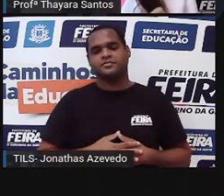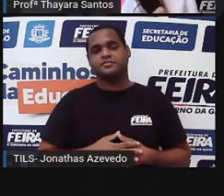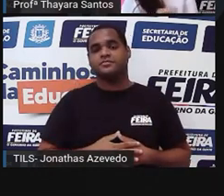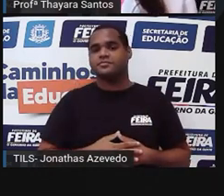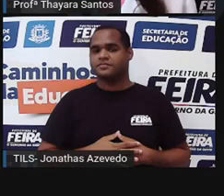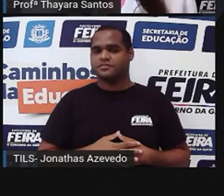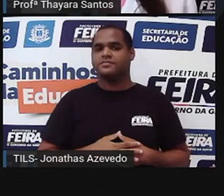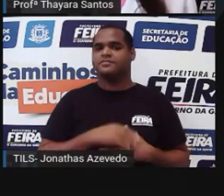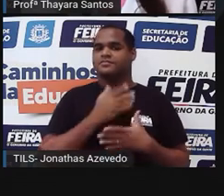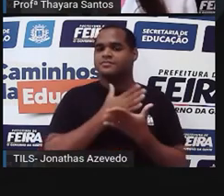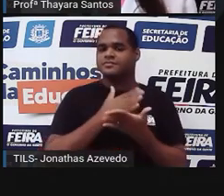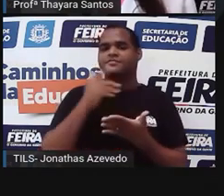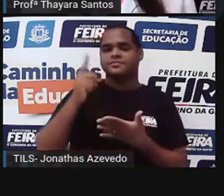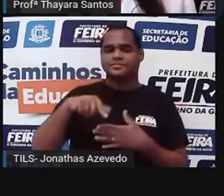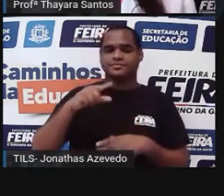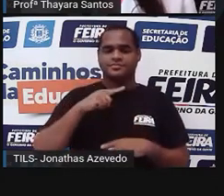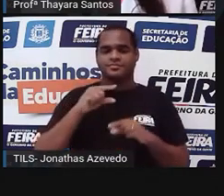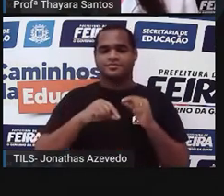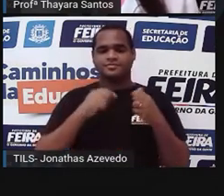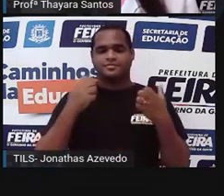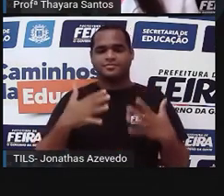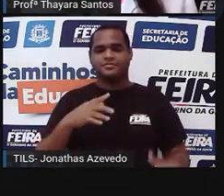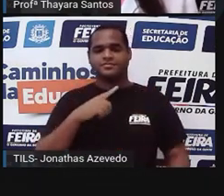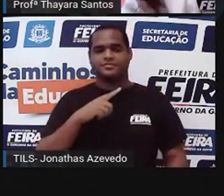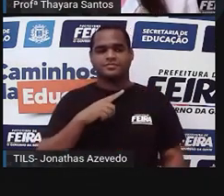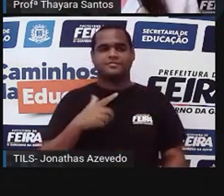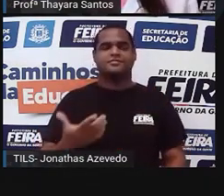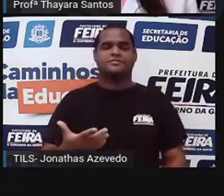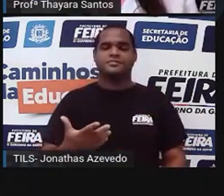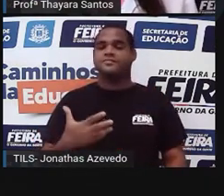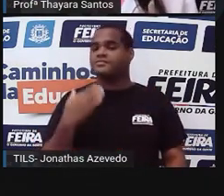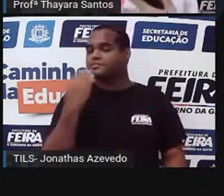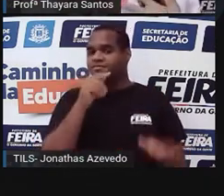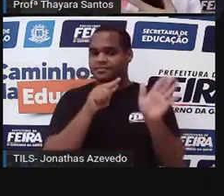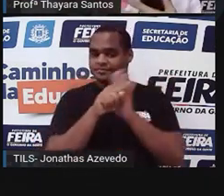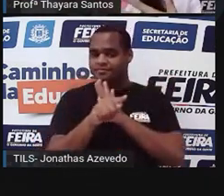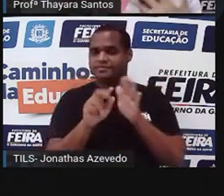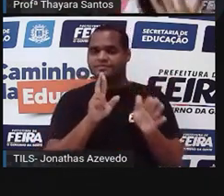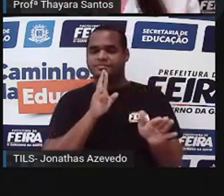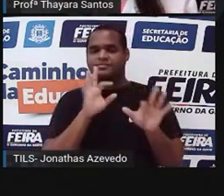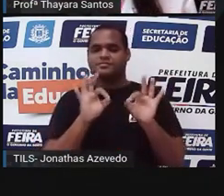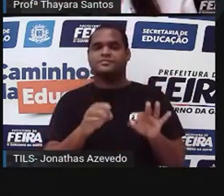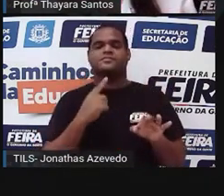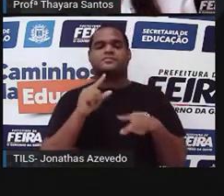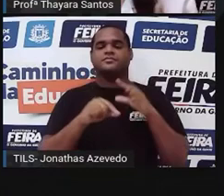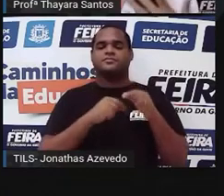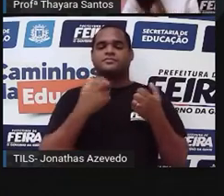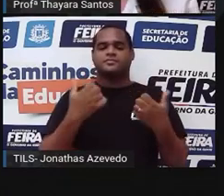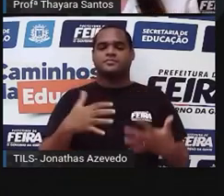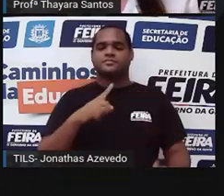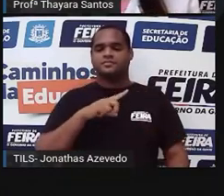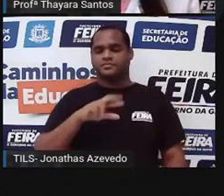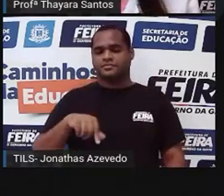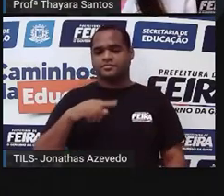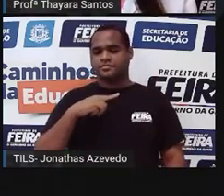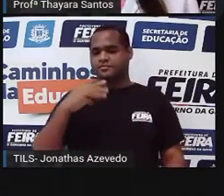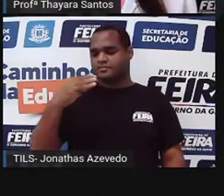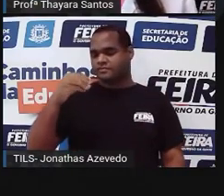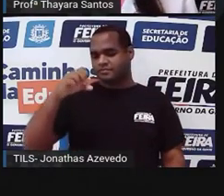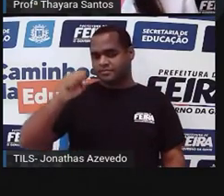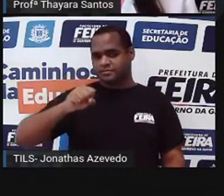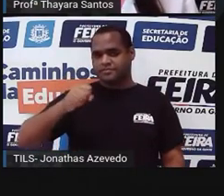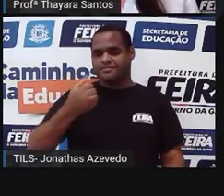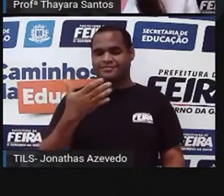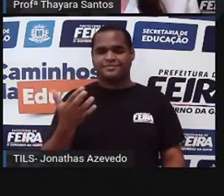depois vai em começar de novo e vai abrir esse quiz. Vai ter uma pergunta as opções de resposta e vocês vão ter 30 segundos para